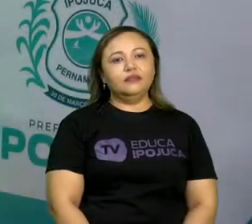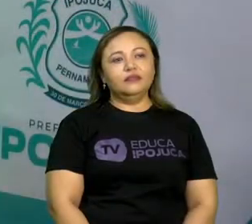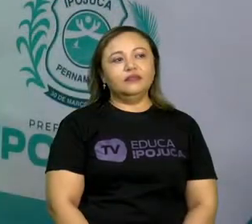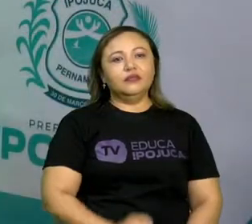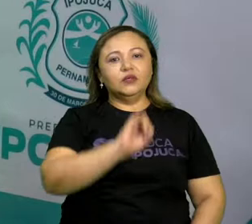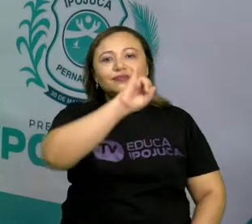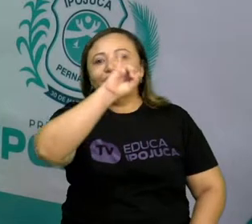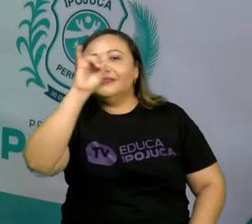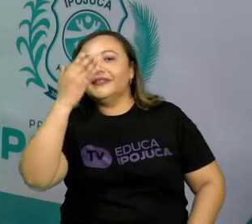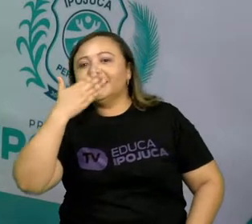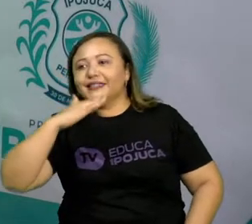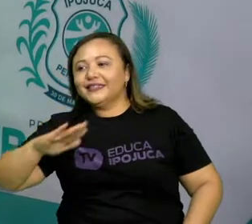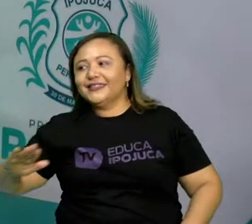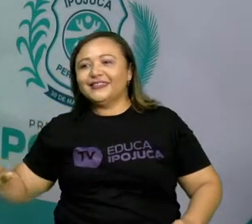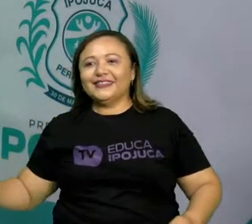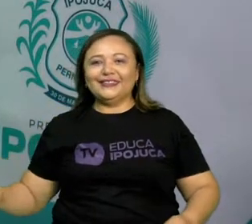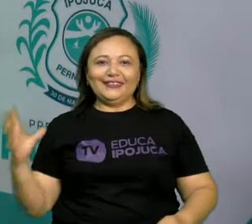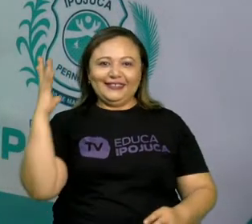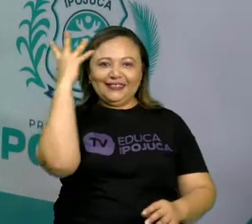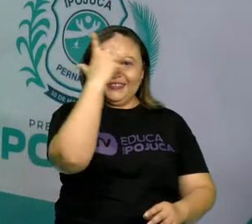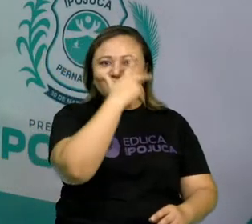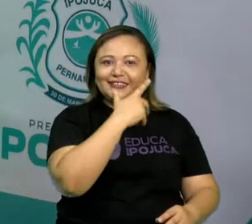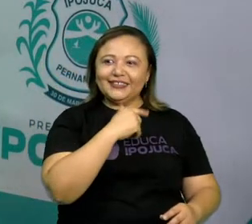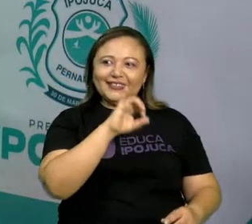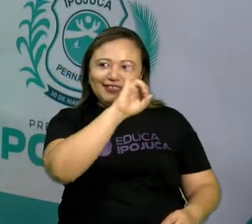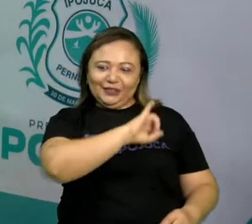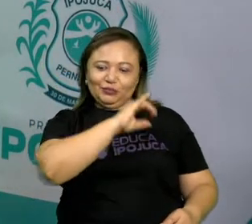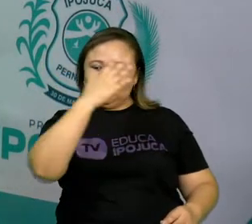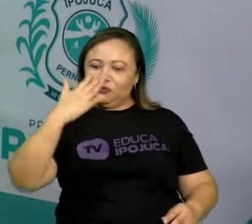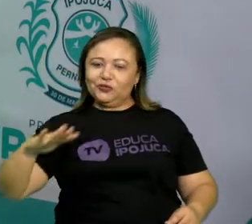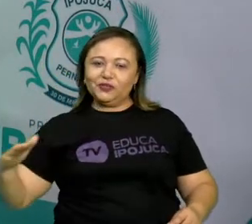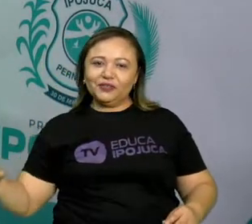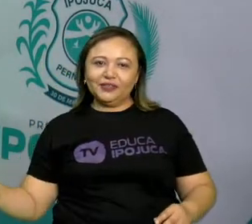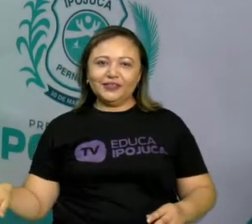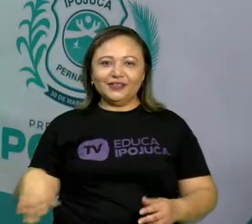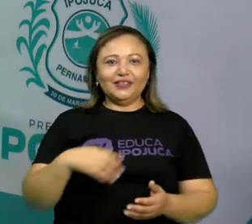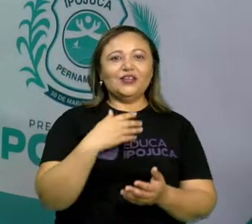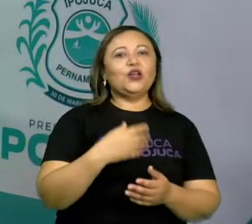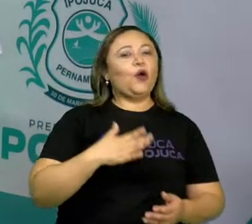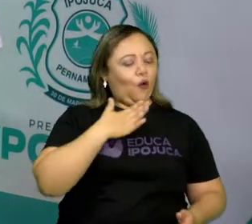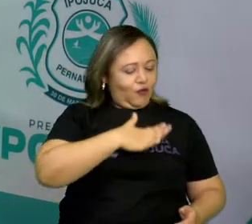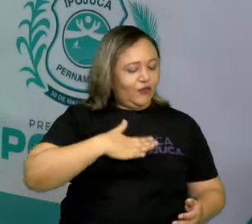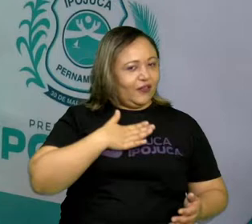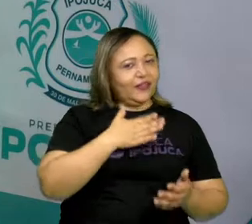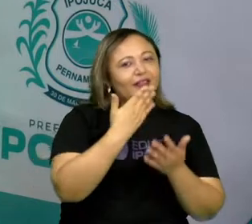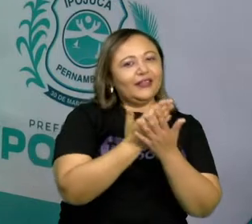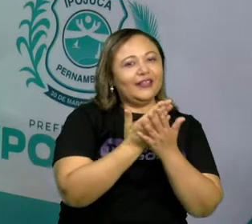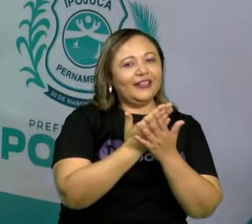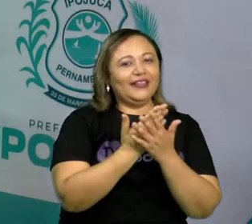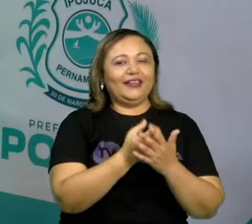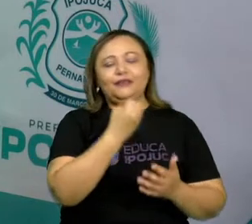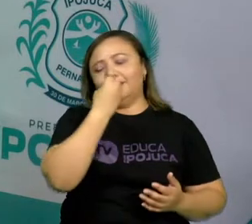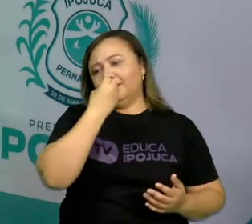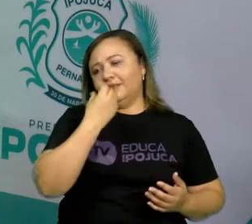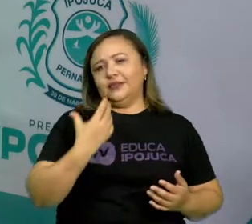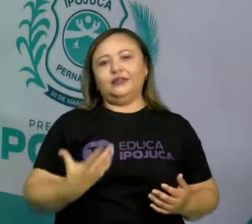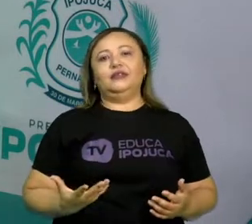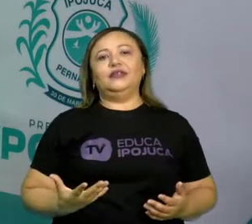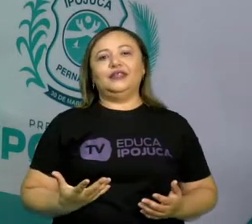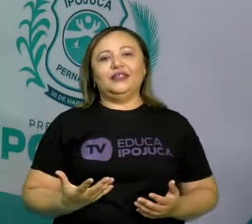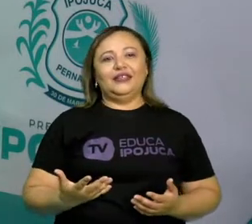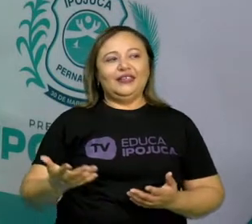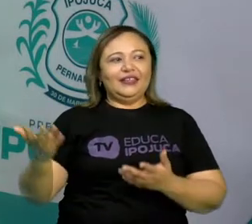Olá, crianças lindas de Ipojuca! Estão gostando das nossas aulas? Que bom! Então,